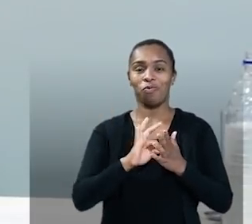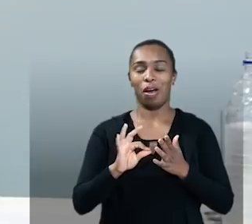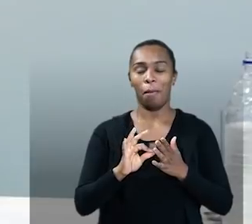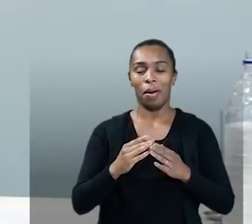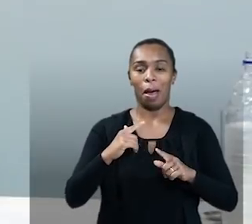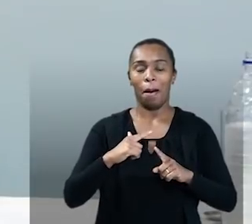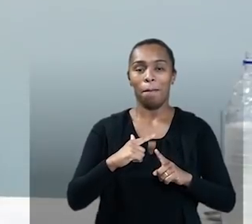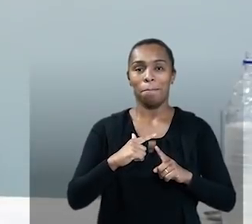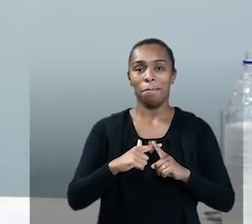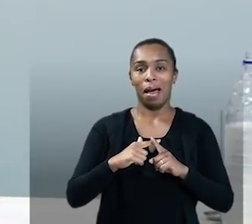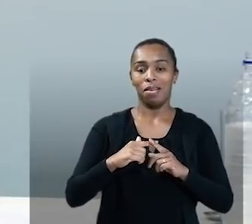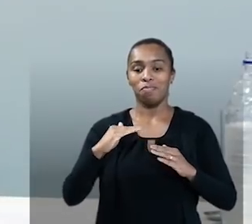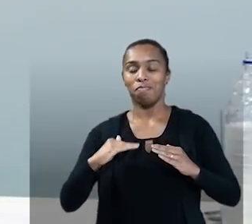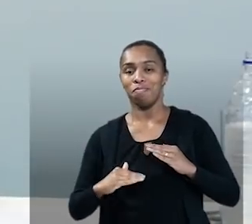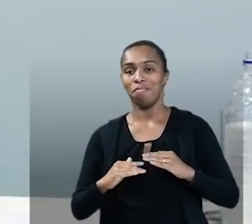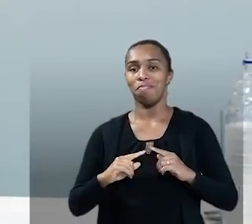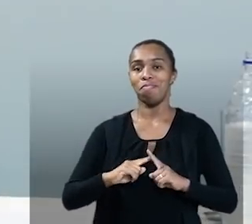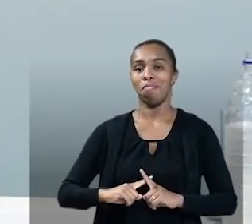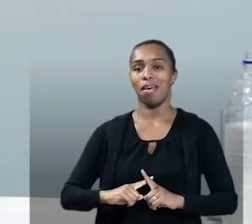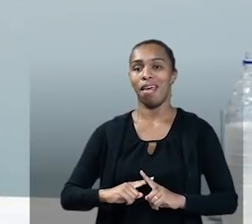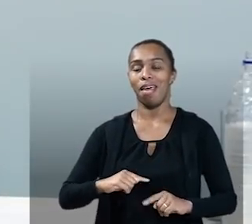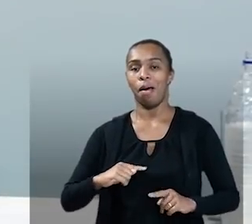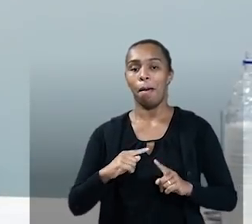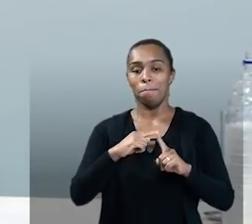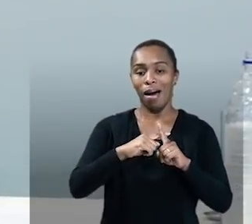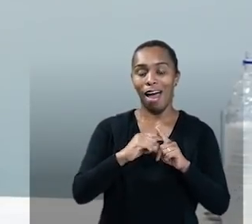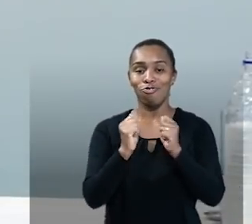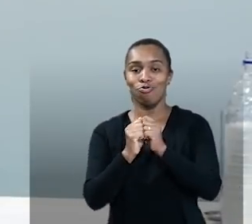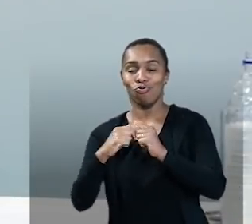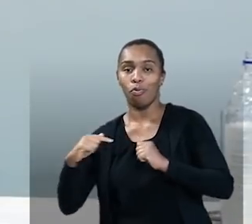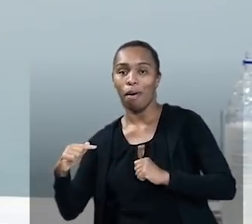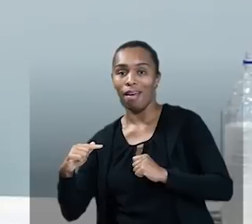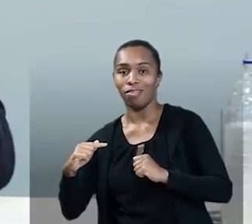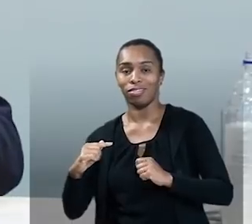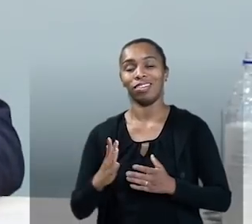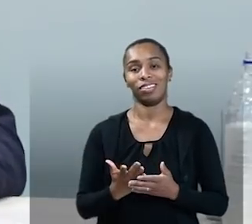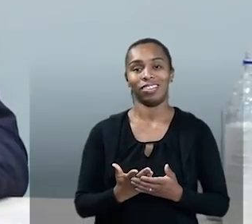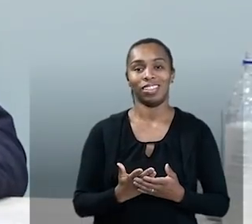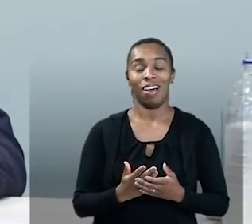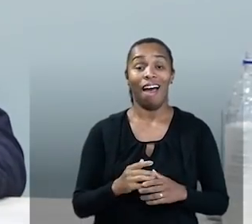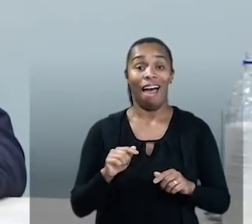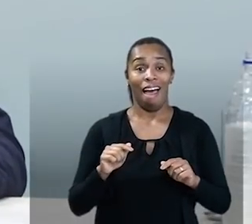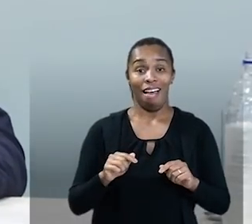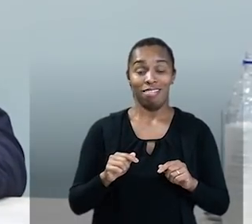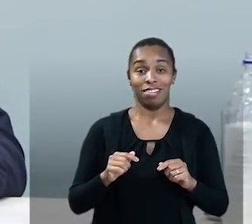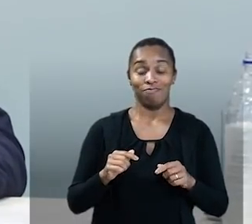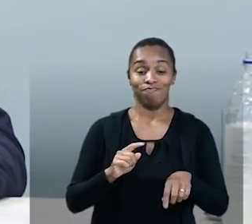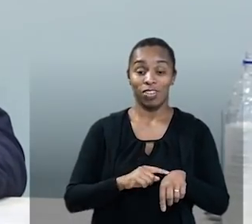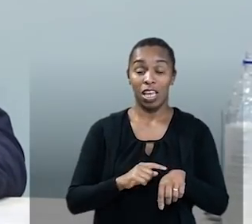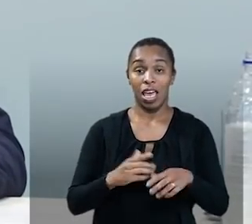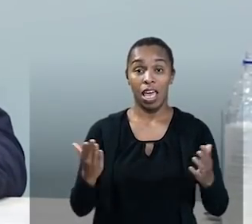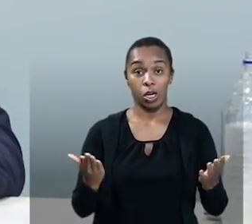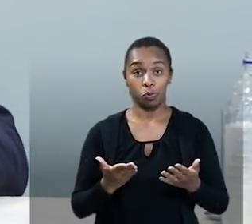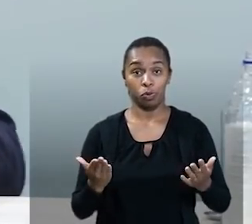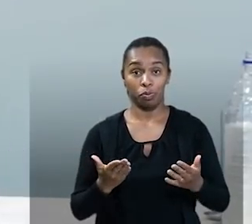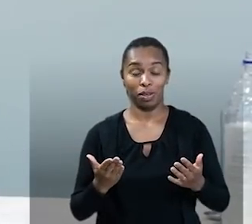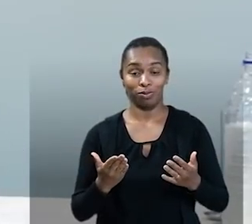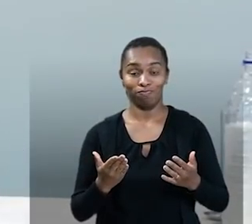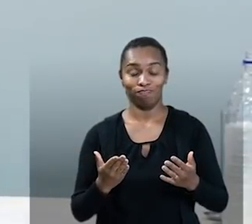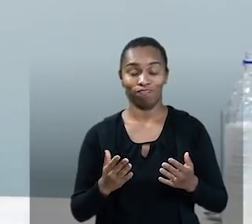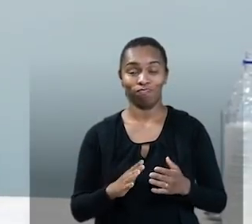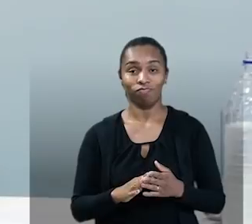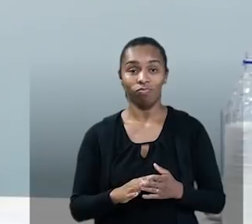menos, o Eduplay é um fazer mais com menos ou com nenhum. Aqui, nesse momento, nós estamos